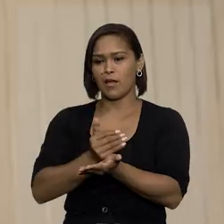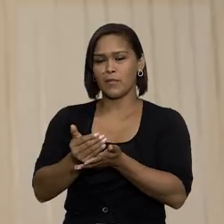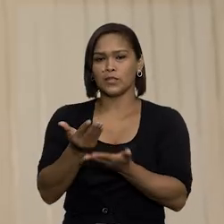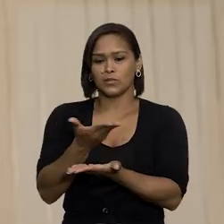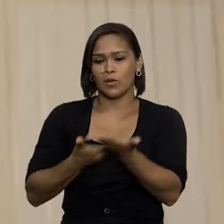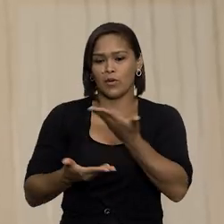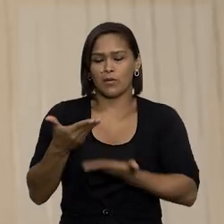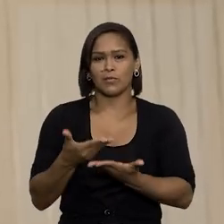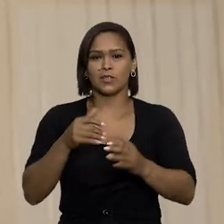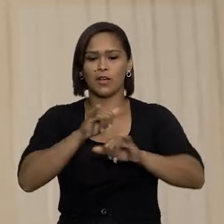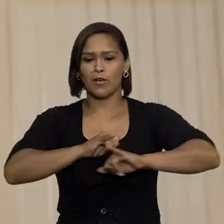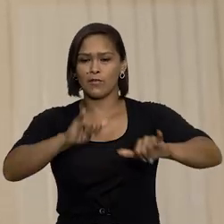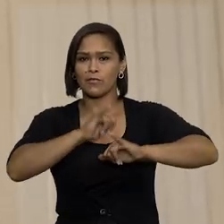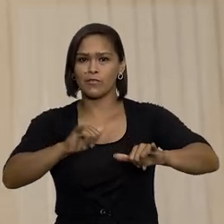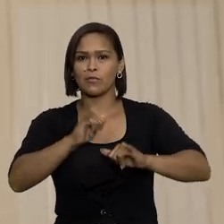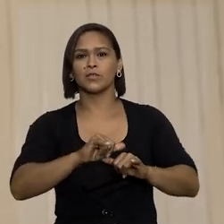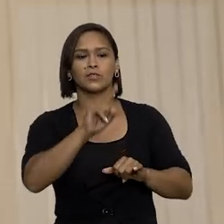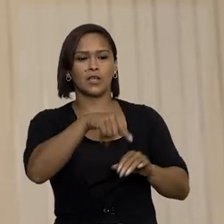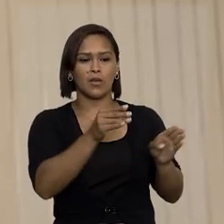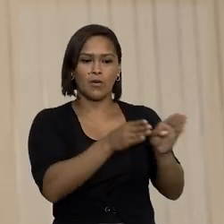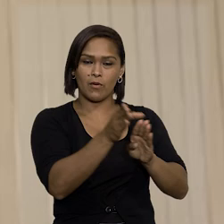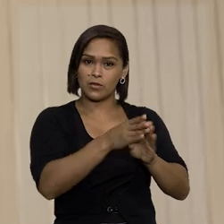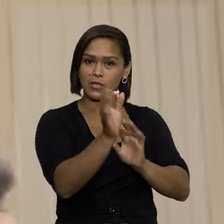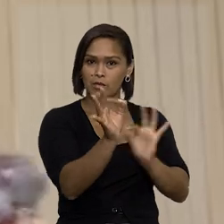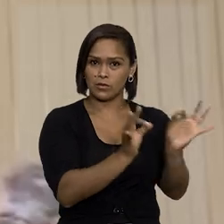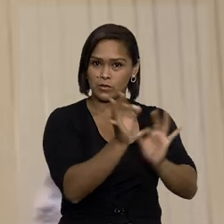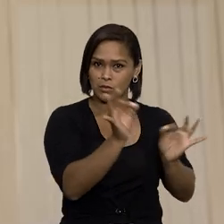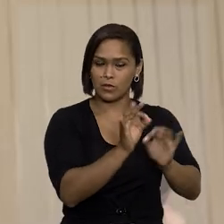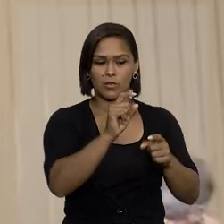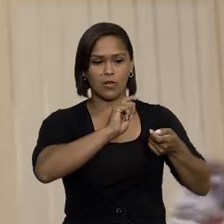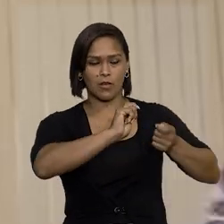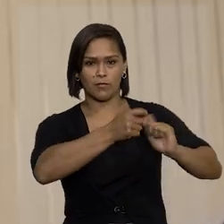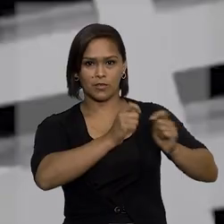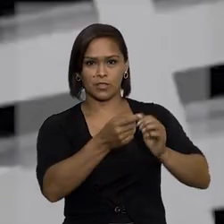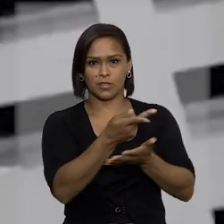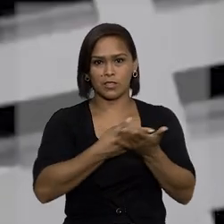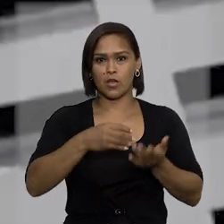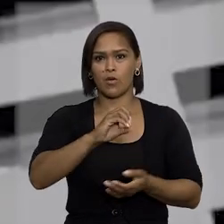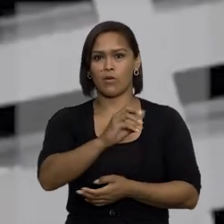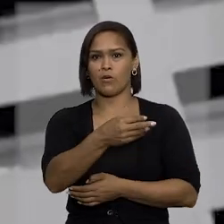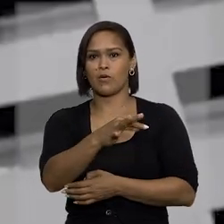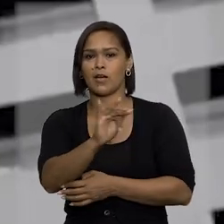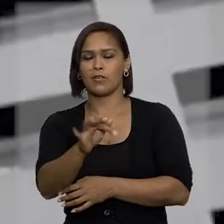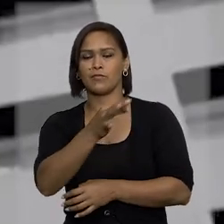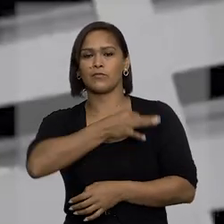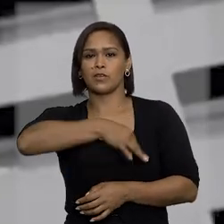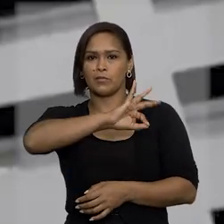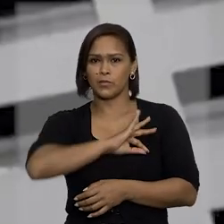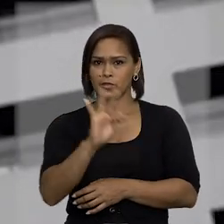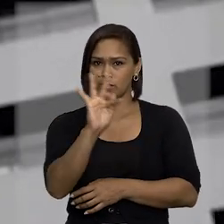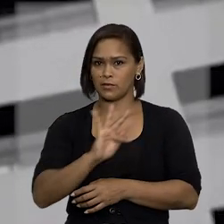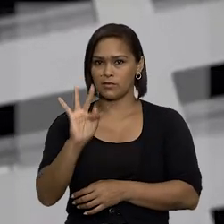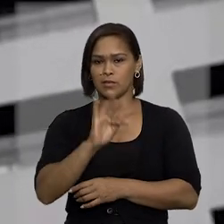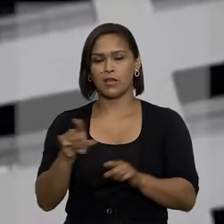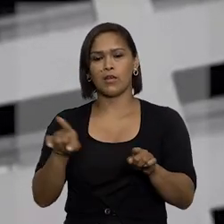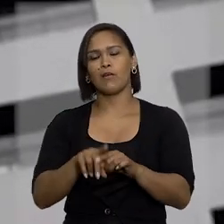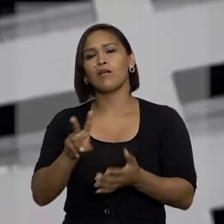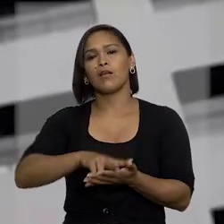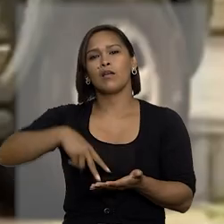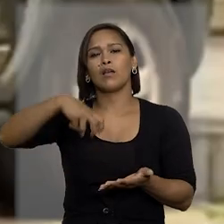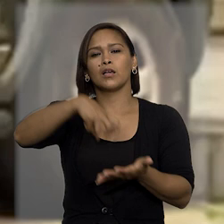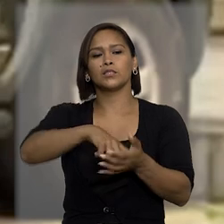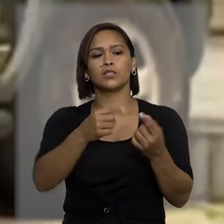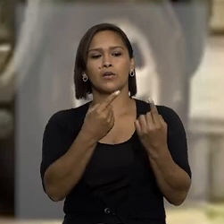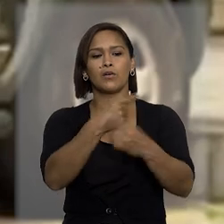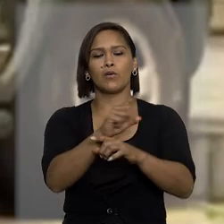compartilhamento de dados entre o Conselho de Controle de Atividades Financeiras, o COAF, e a Polícia Federal. A ação penal contra